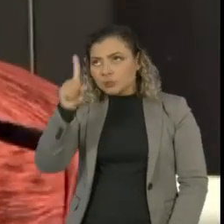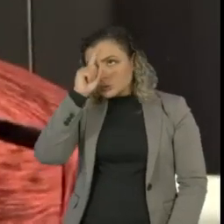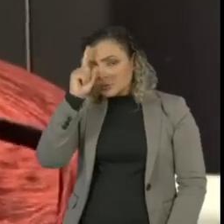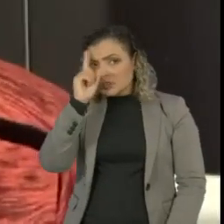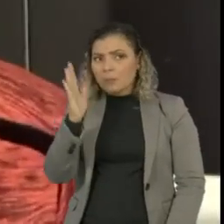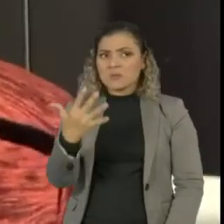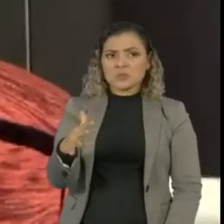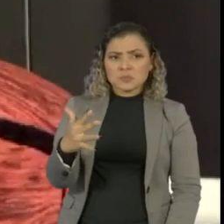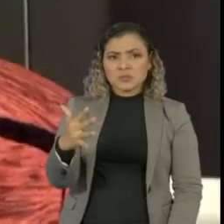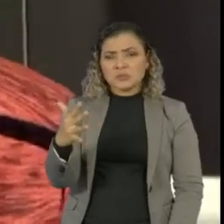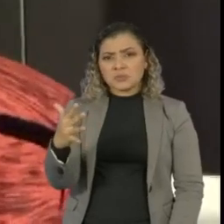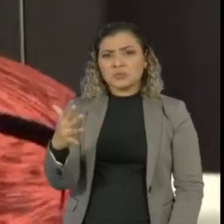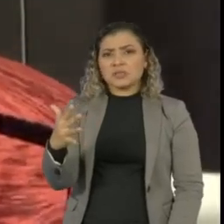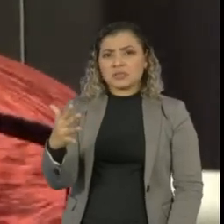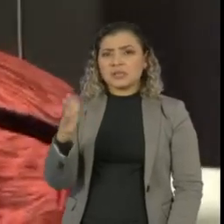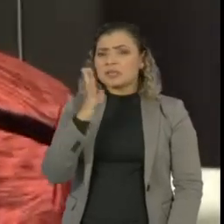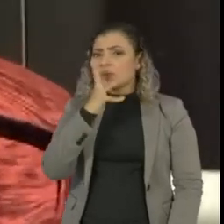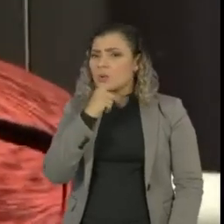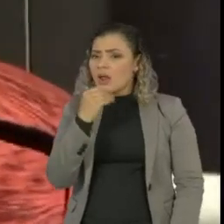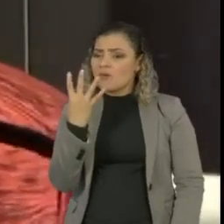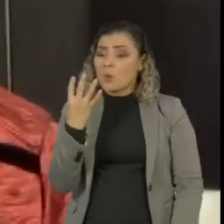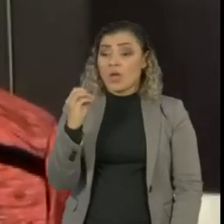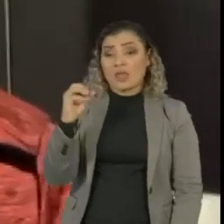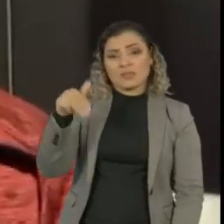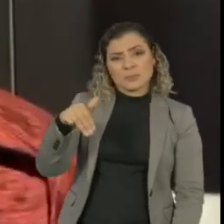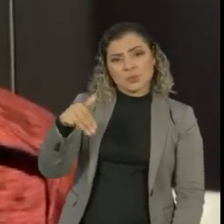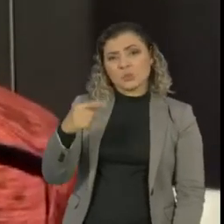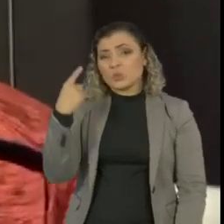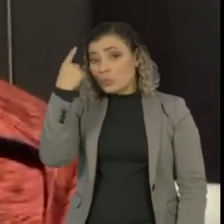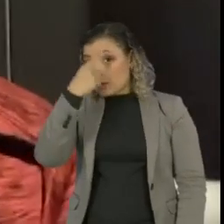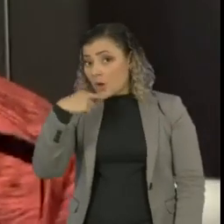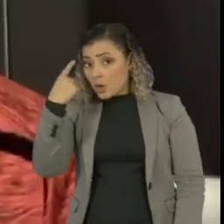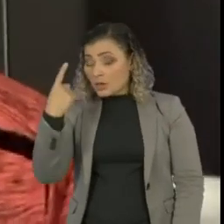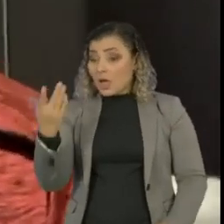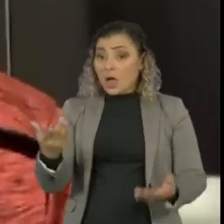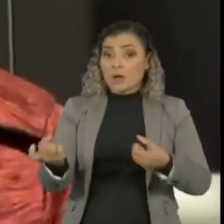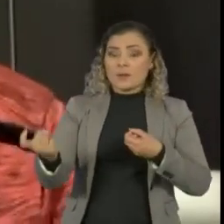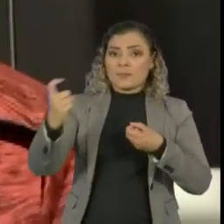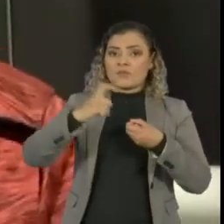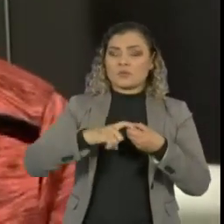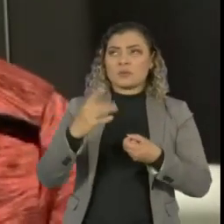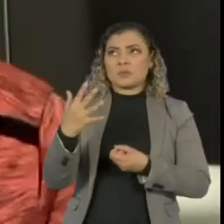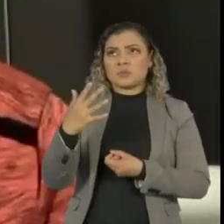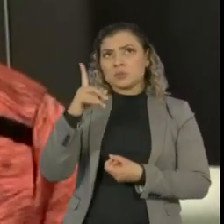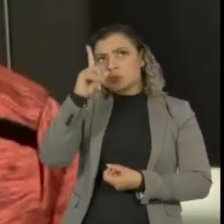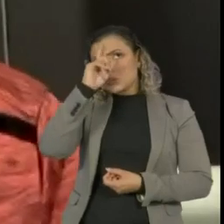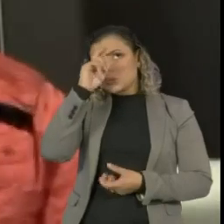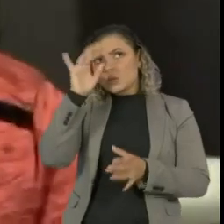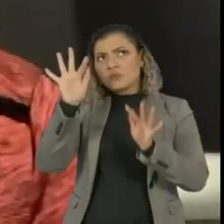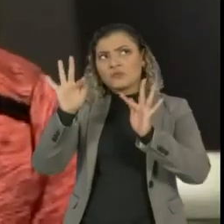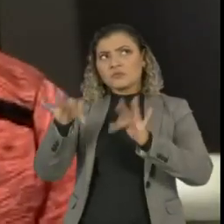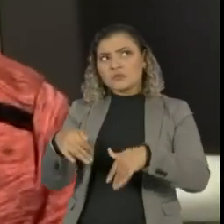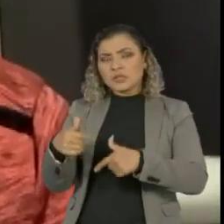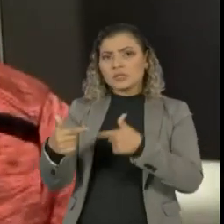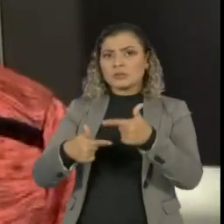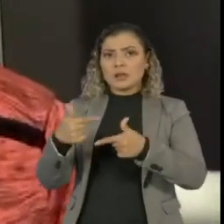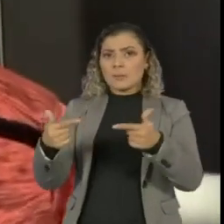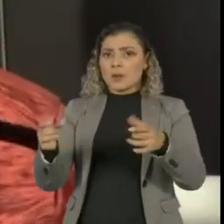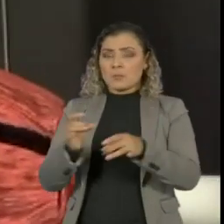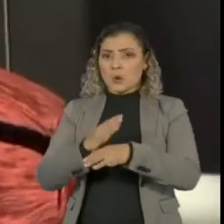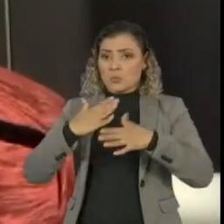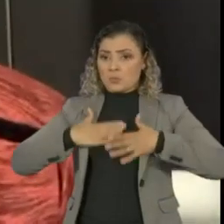mais ou menos uns 40 minutos e uma hora. Agora para voltar eu saia mais ou menos do hospital. Depois que eu tomava banho,